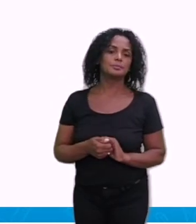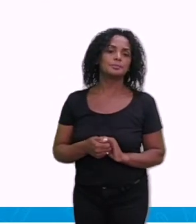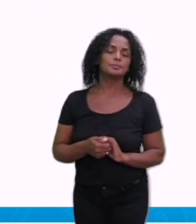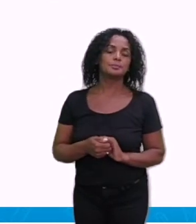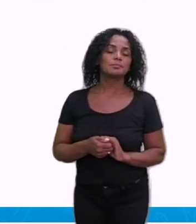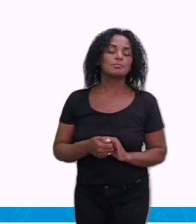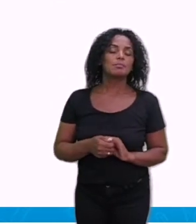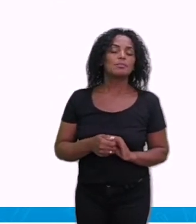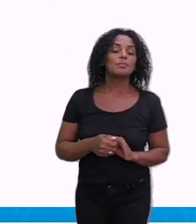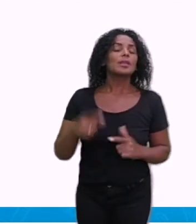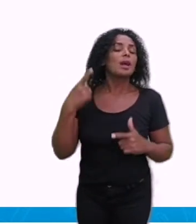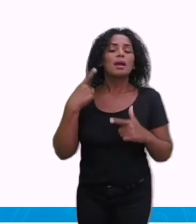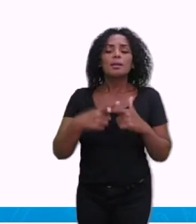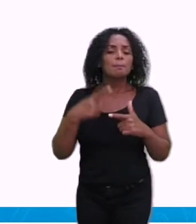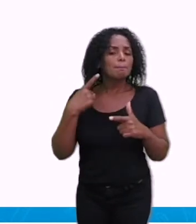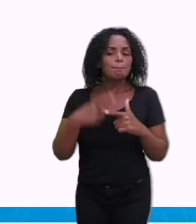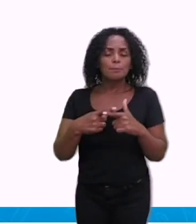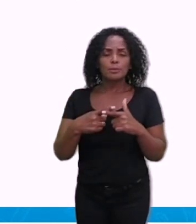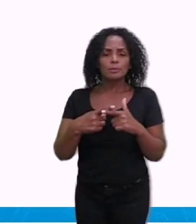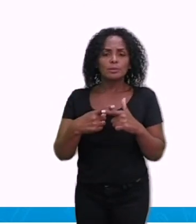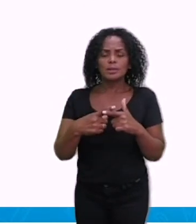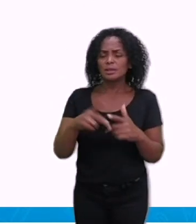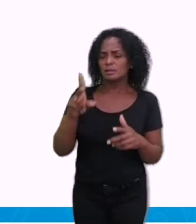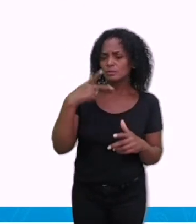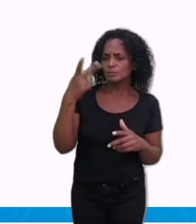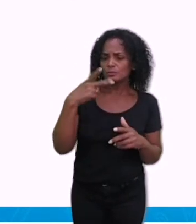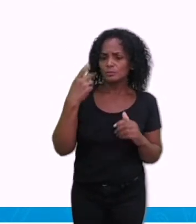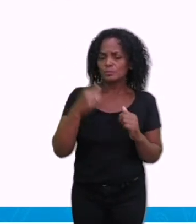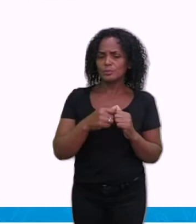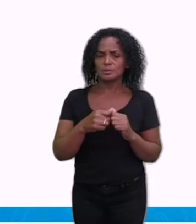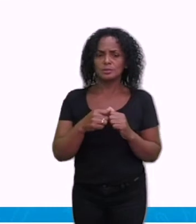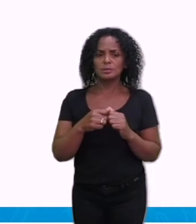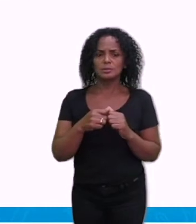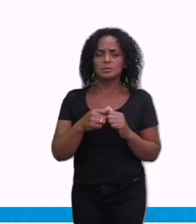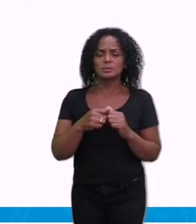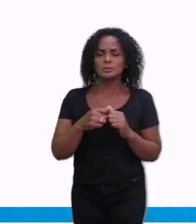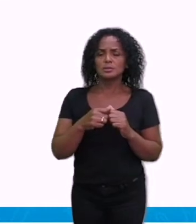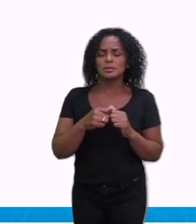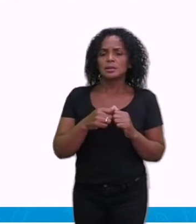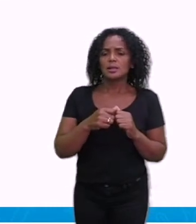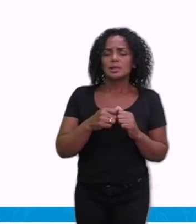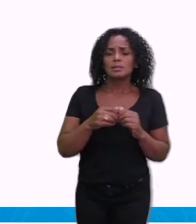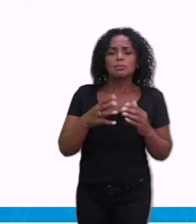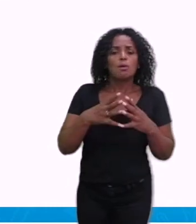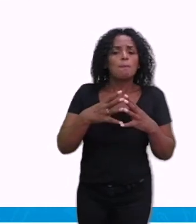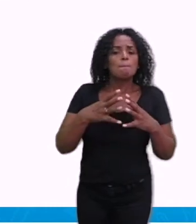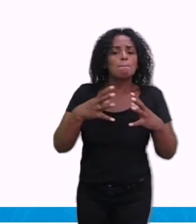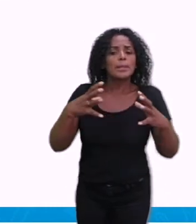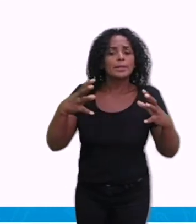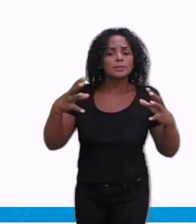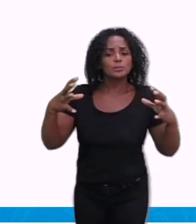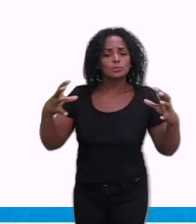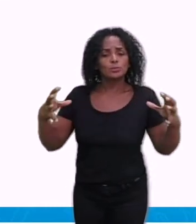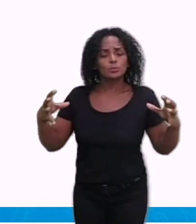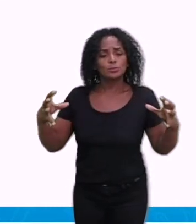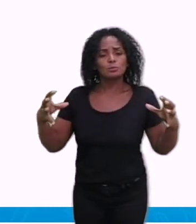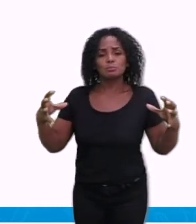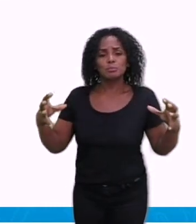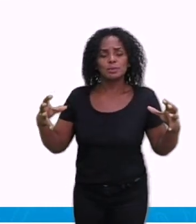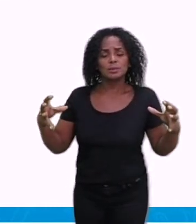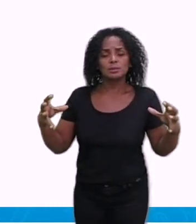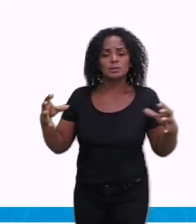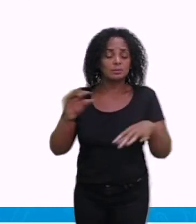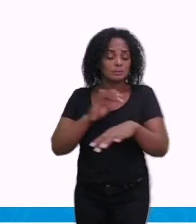E por que que eu disse que o índice, né, o aumento maior